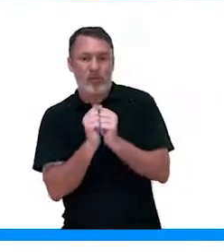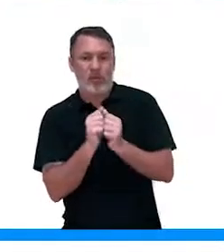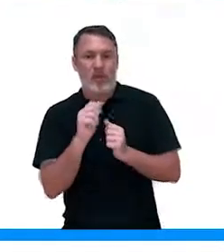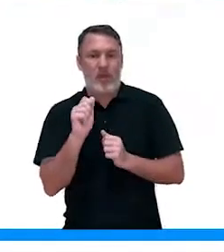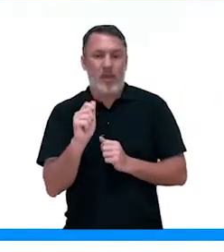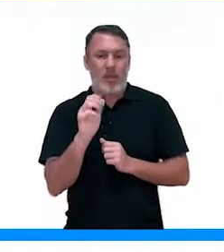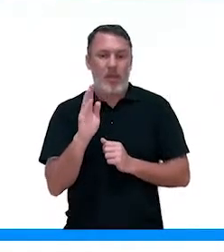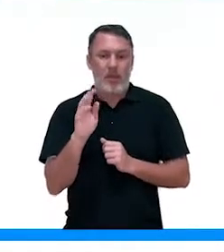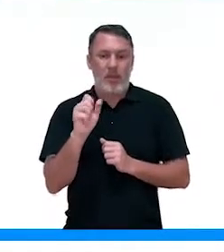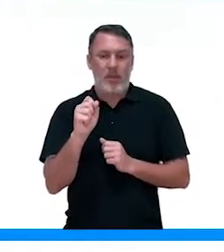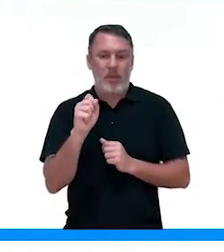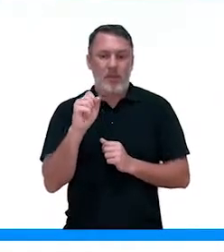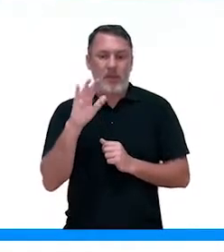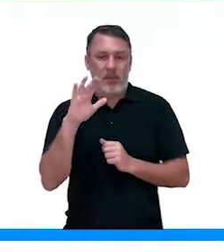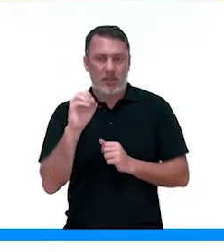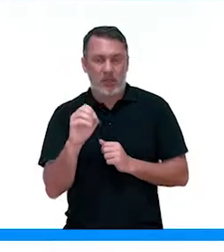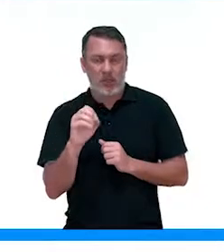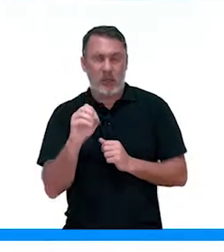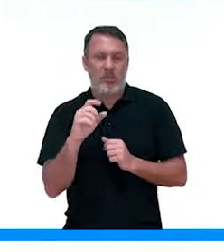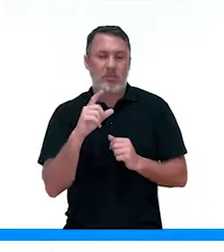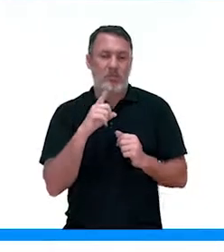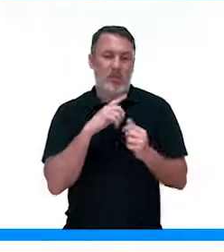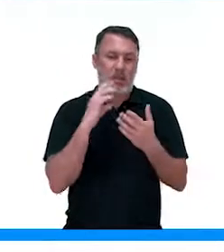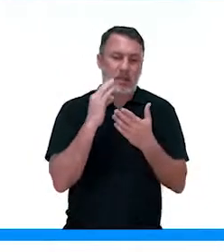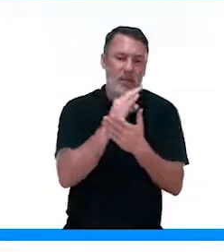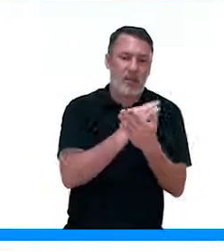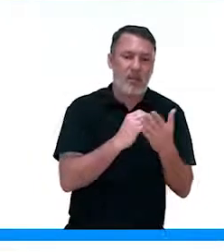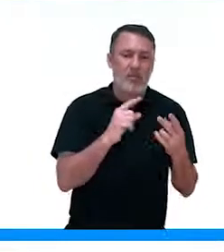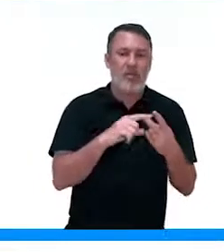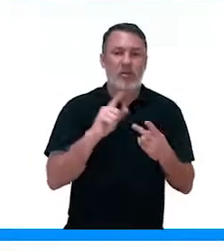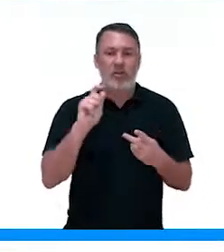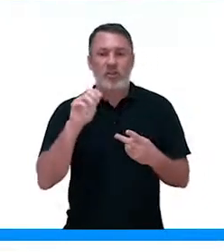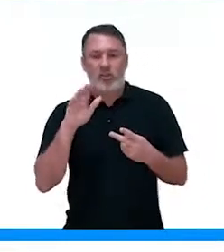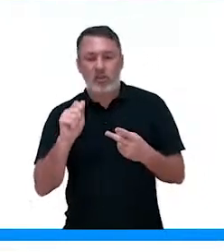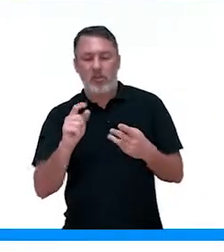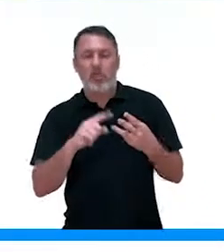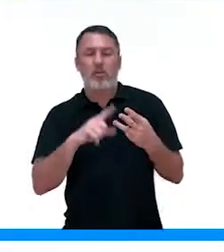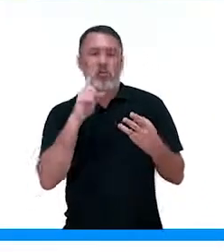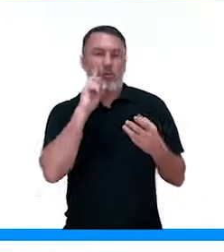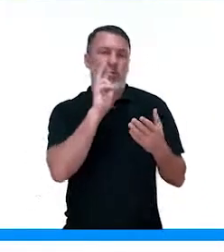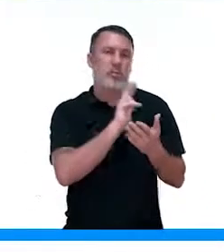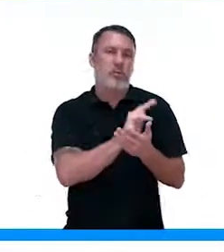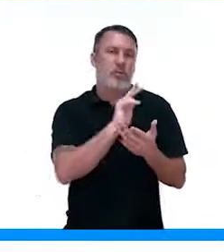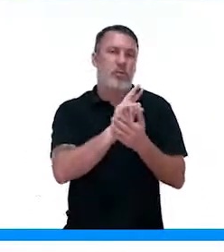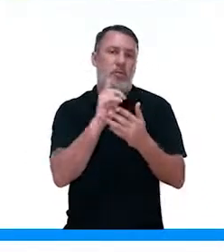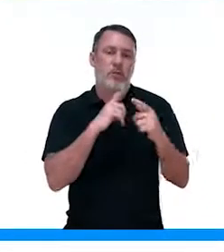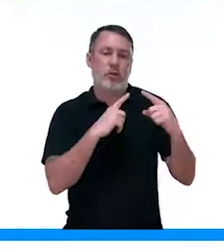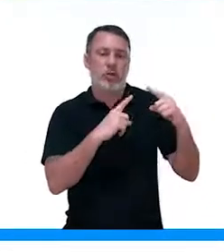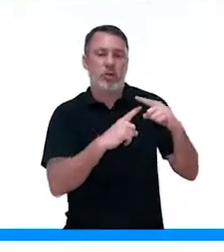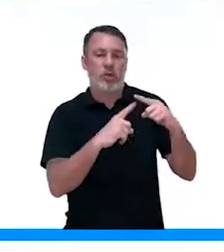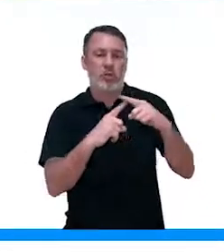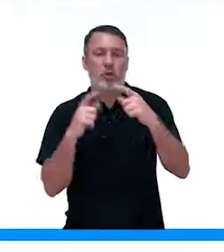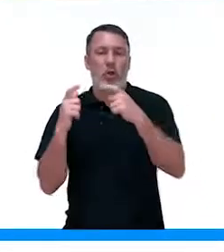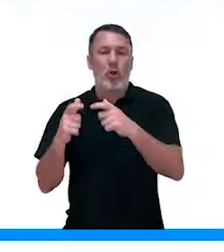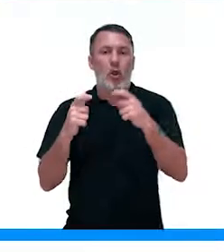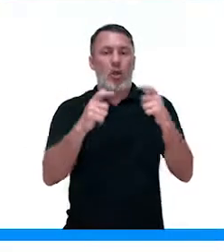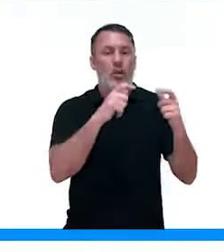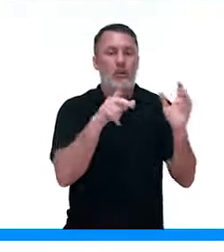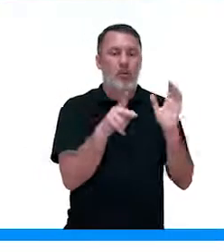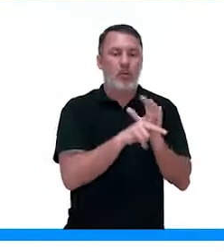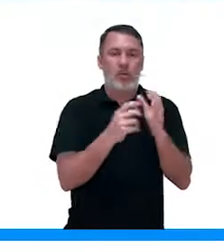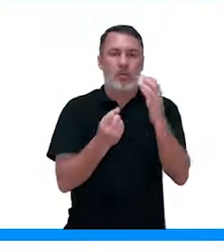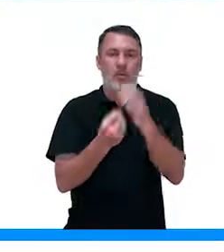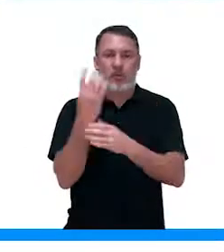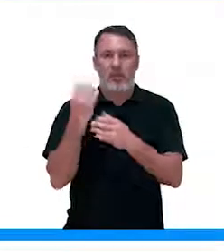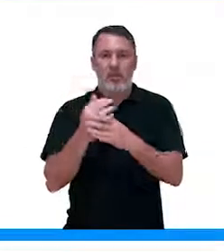4, né? que é o ácido abcísico, da dormência da semen, das gemas, então a gente tem vários aí atuando em locais